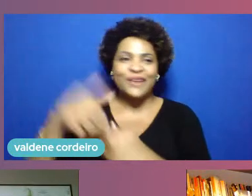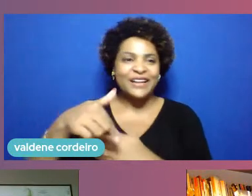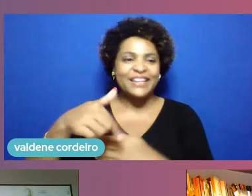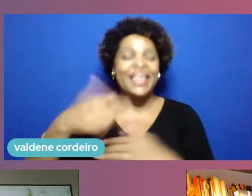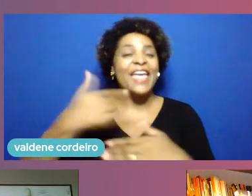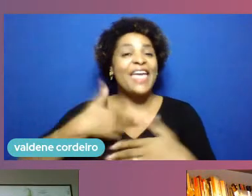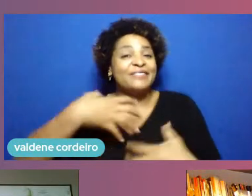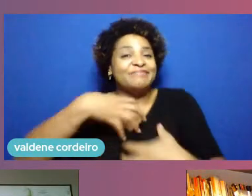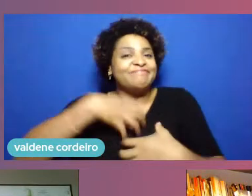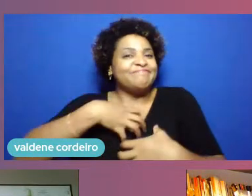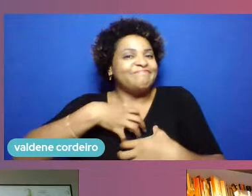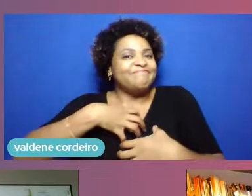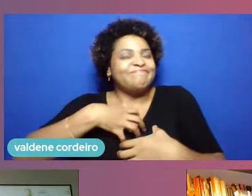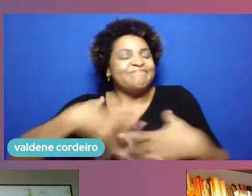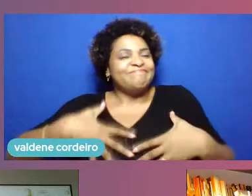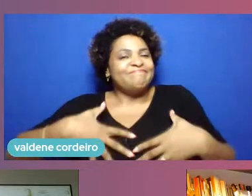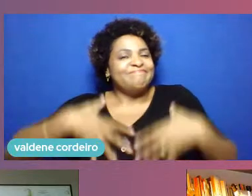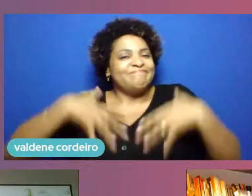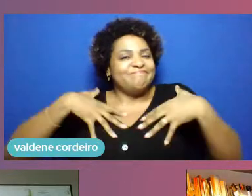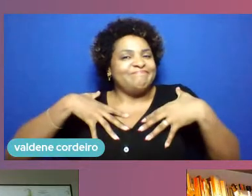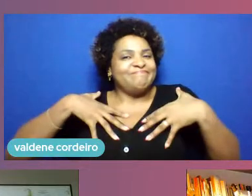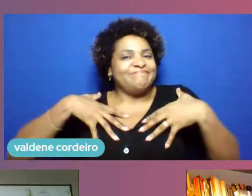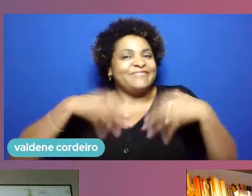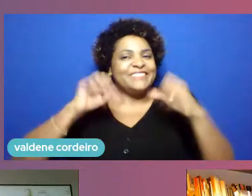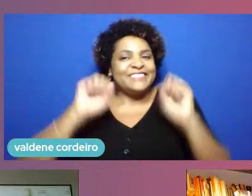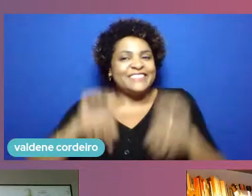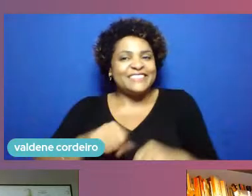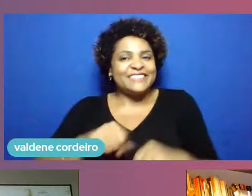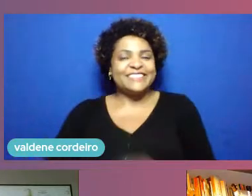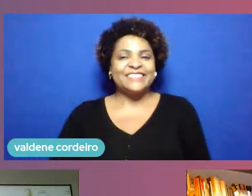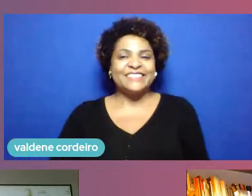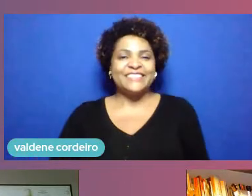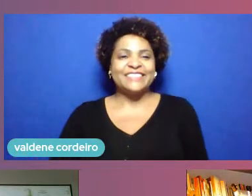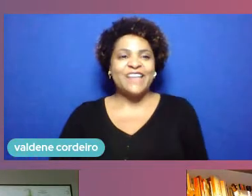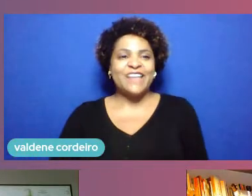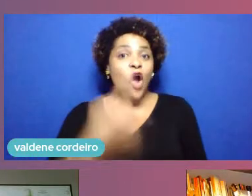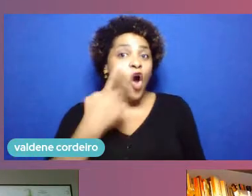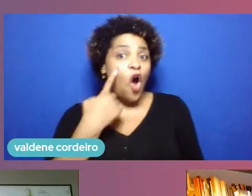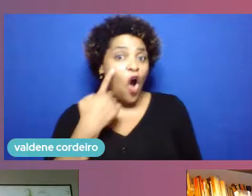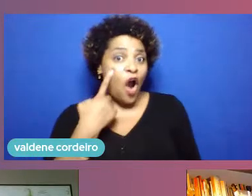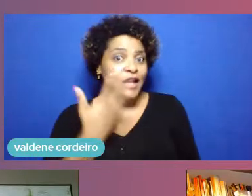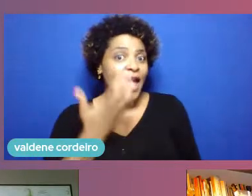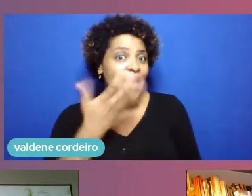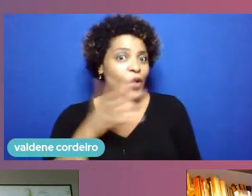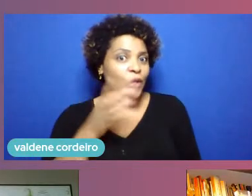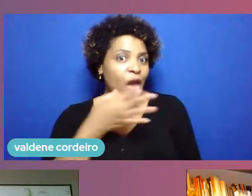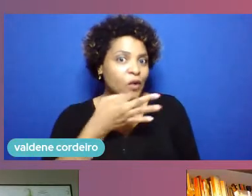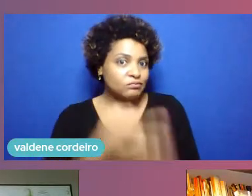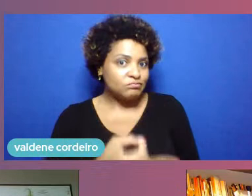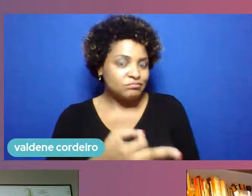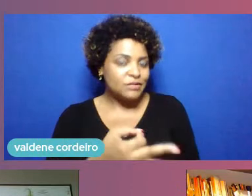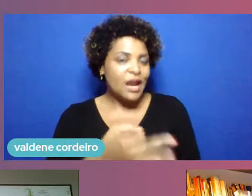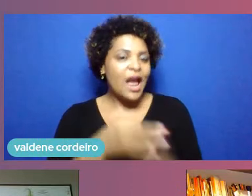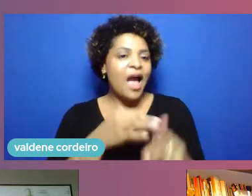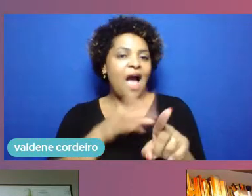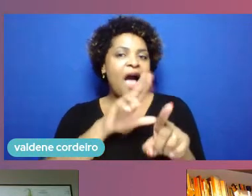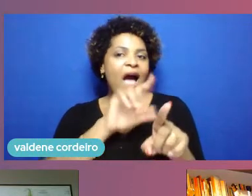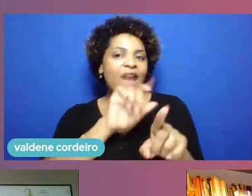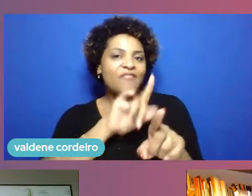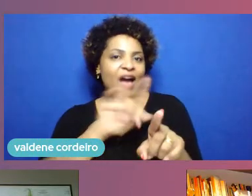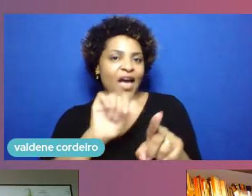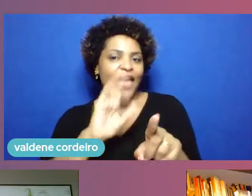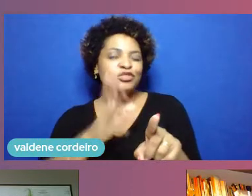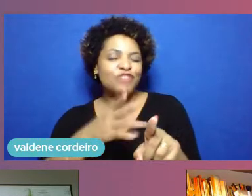poder mediar um debate Ah, Malu estou dando uma deixa desculpa aí porque quando o Rafael falou do Living Lab minha anteninha aqui já já